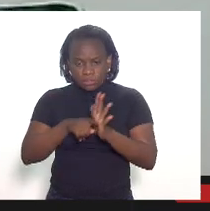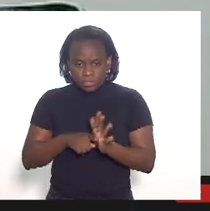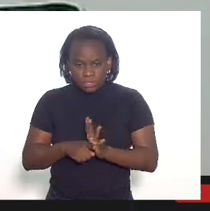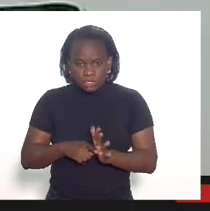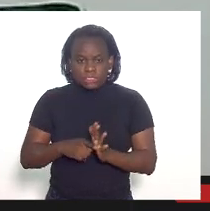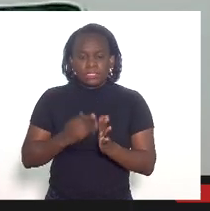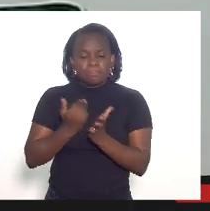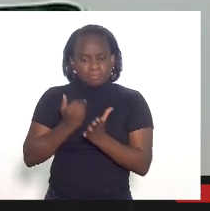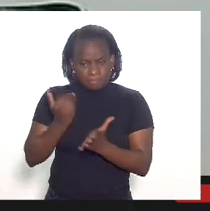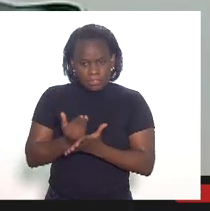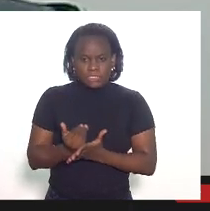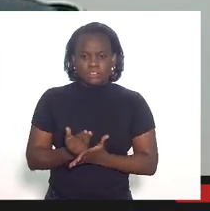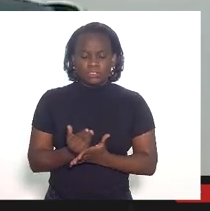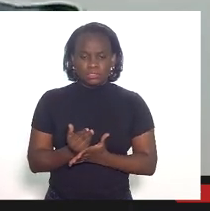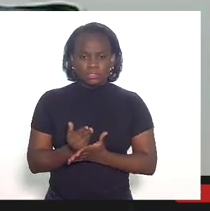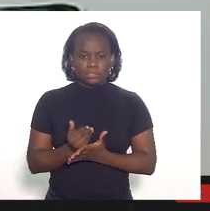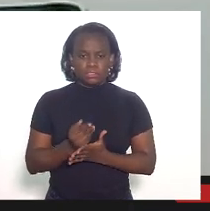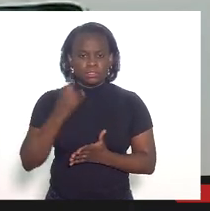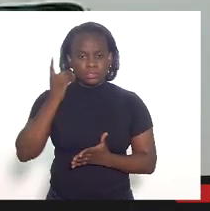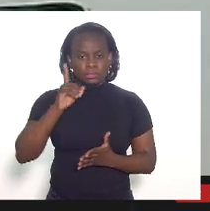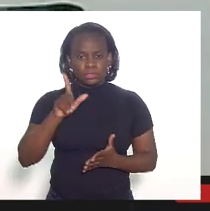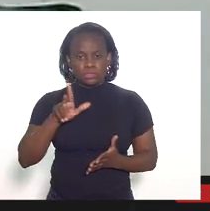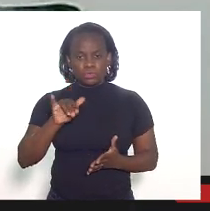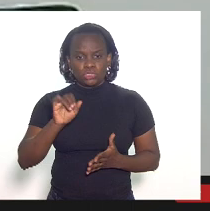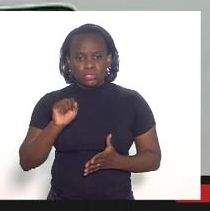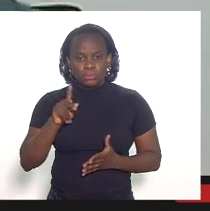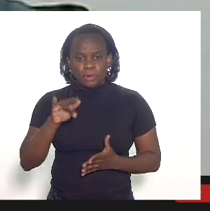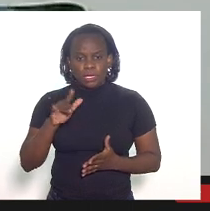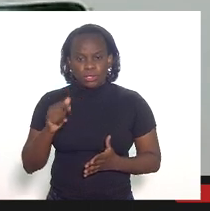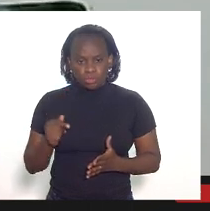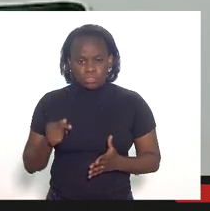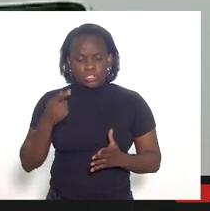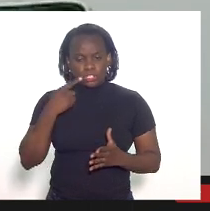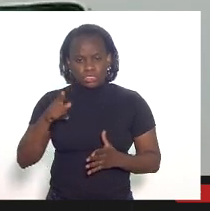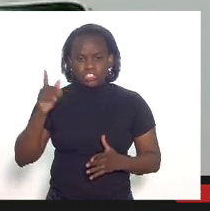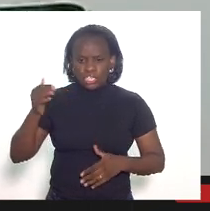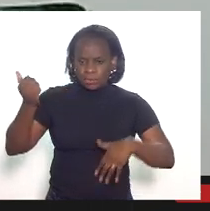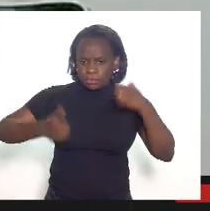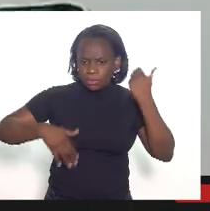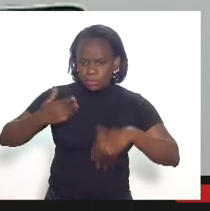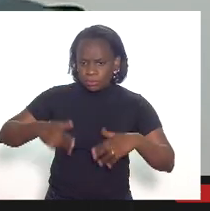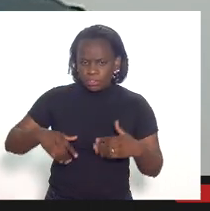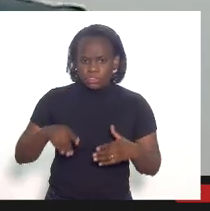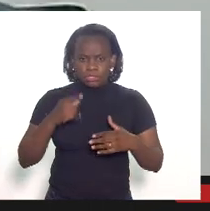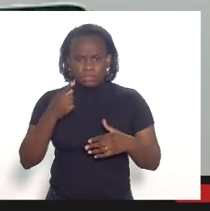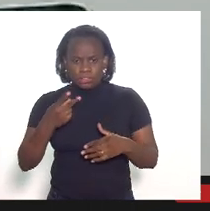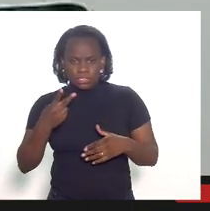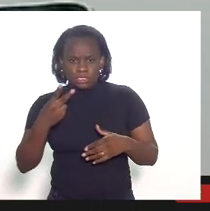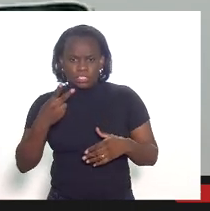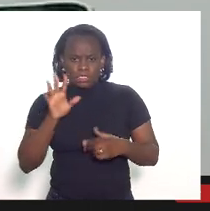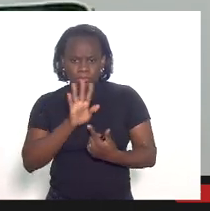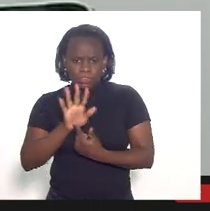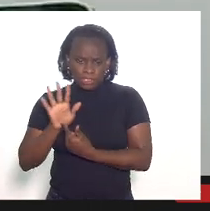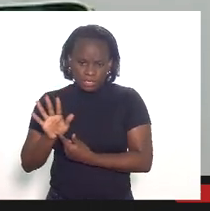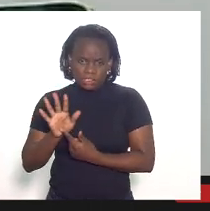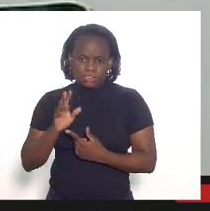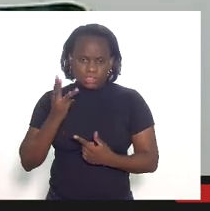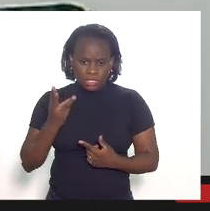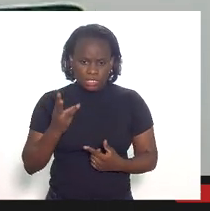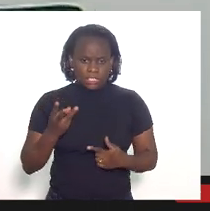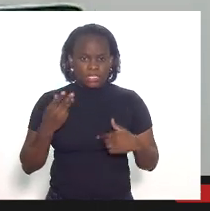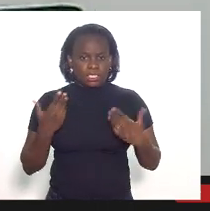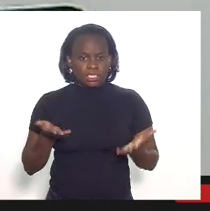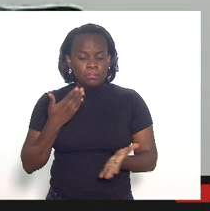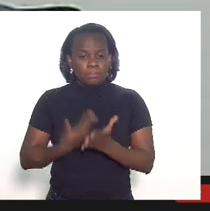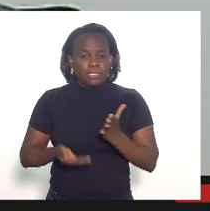mais apurado a deputado Luiz Paulo pelo que nós já ouvimos nessas duas ou três nessas três apresentações a